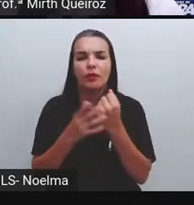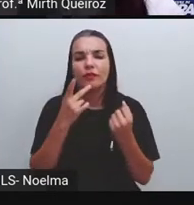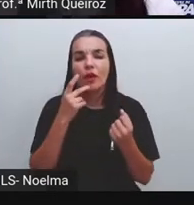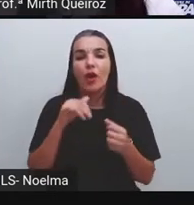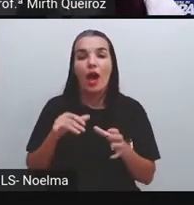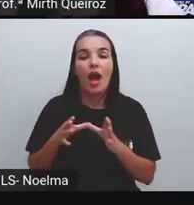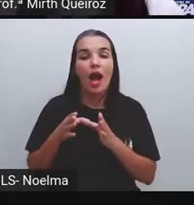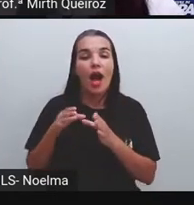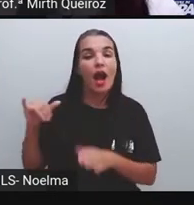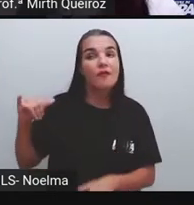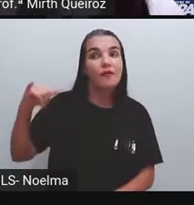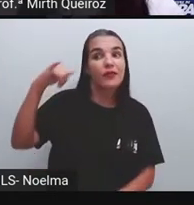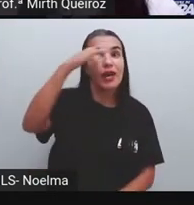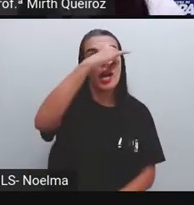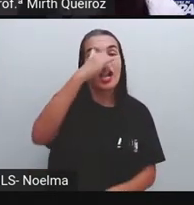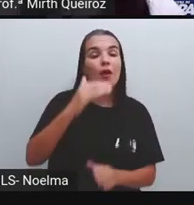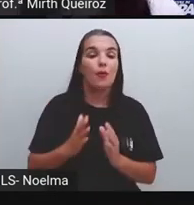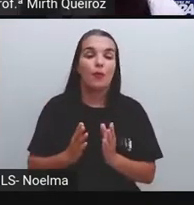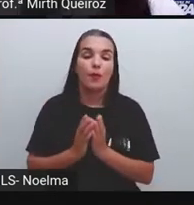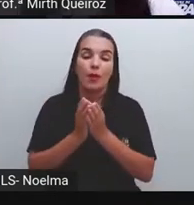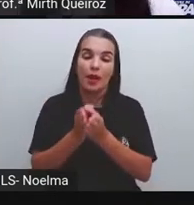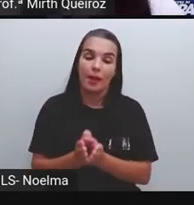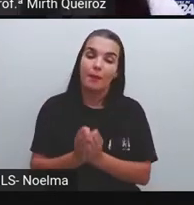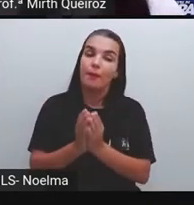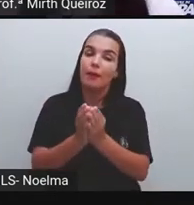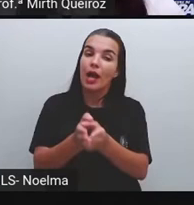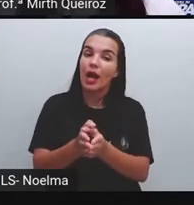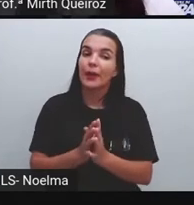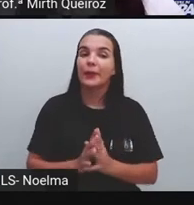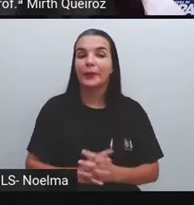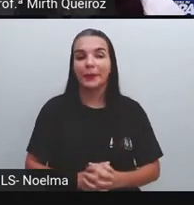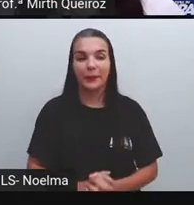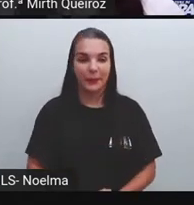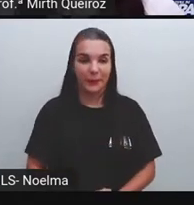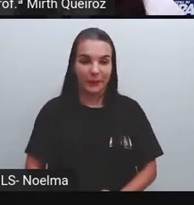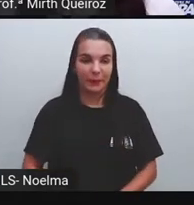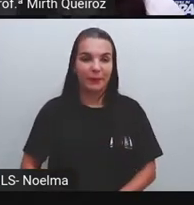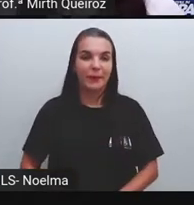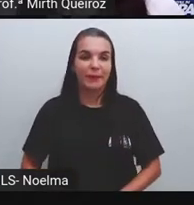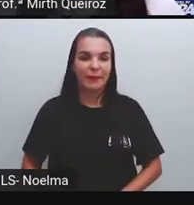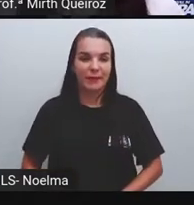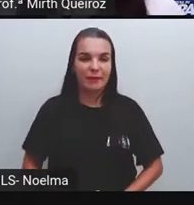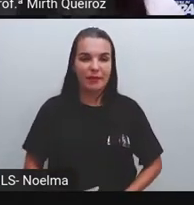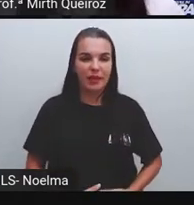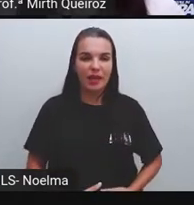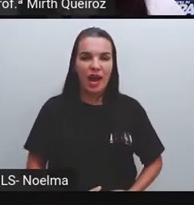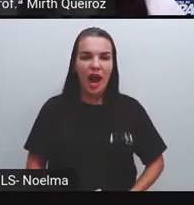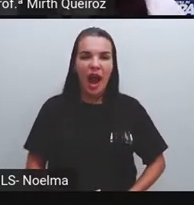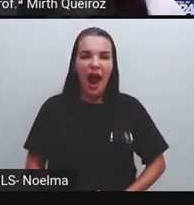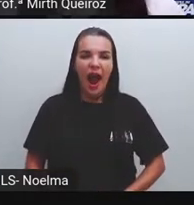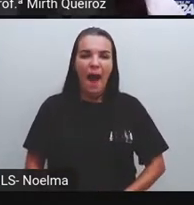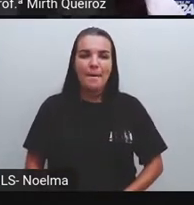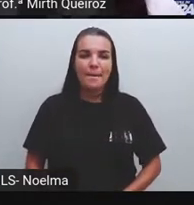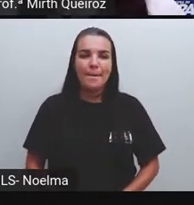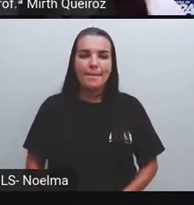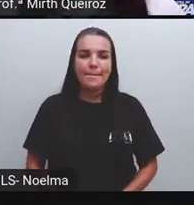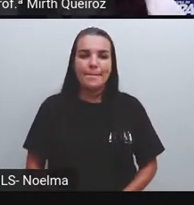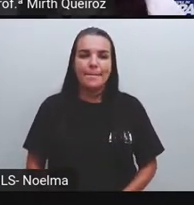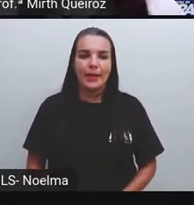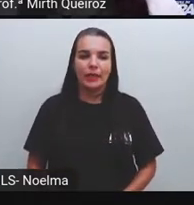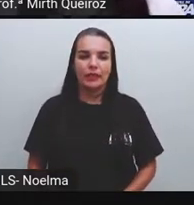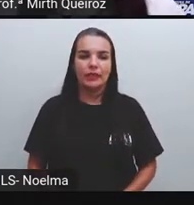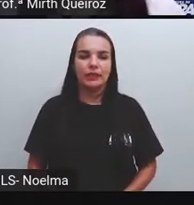avião e o barco, né? 20 pessoas responderam que era avião e 20 pessoas responderam aí que seria o barco.